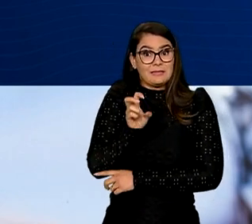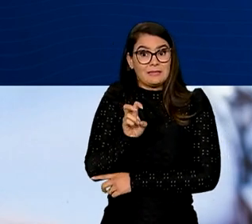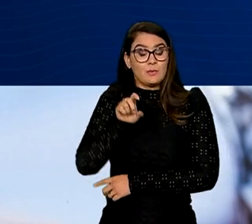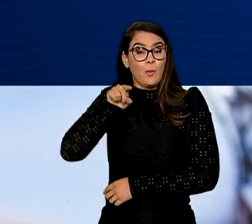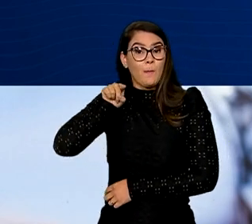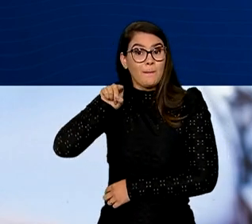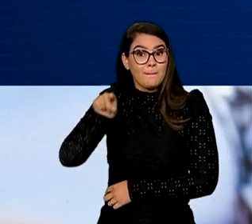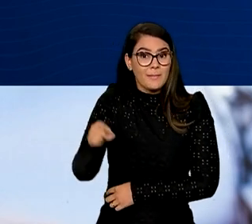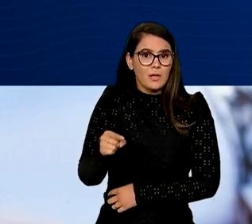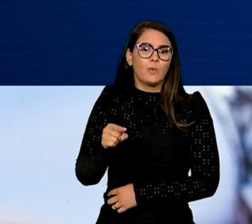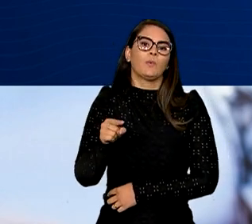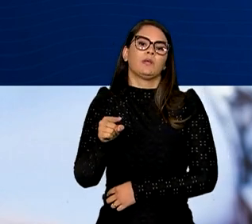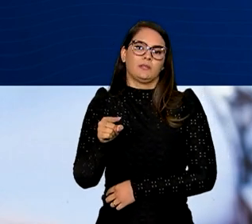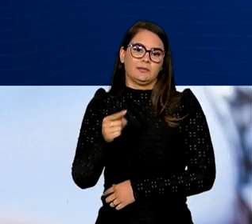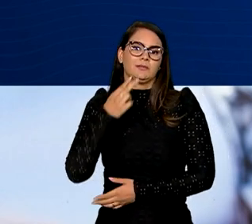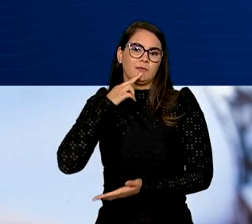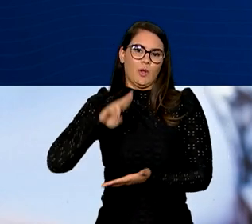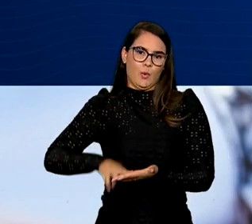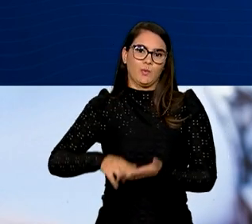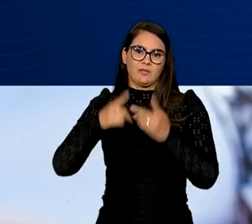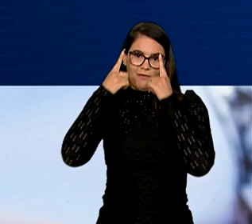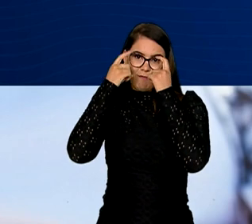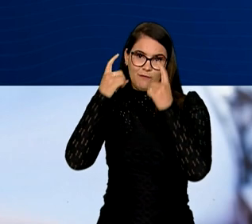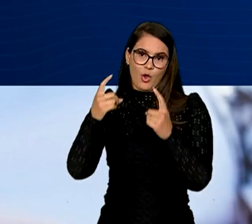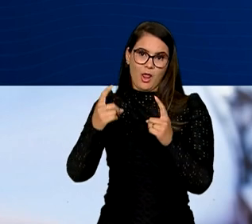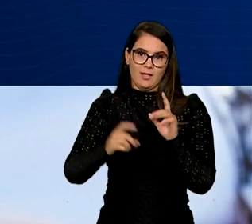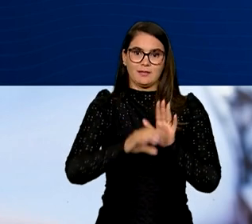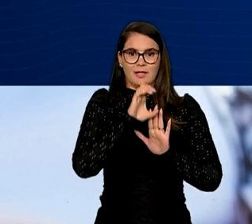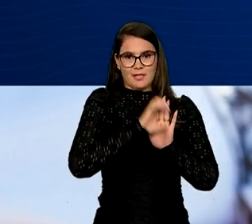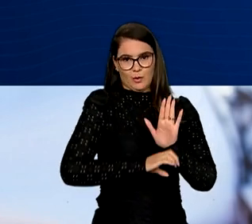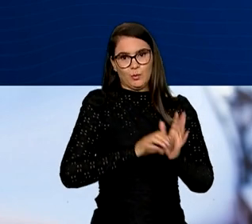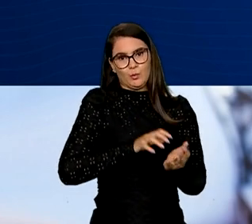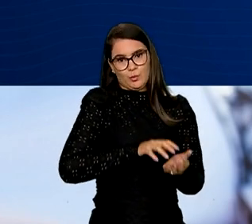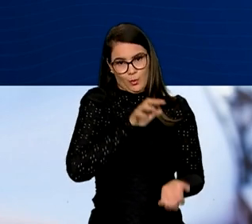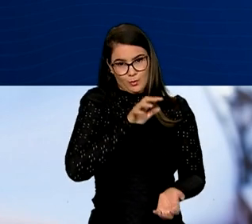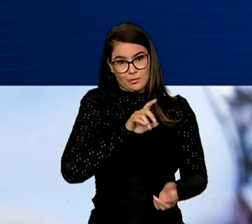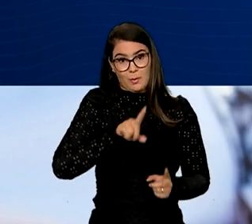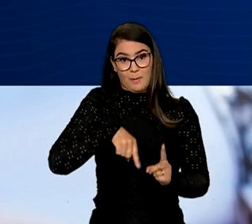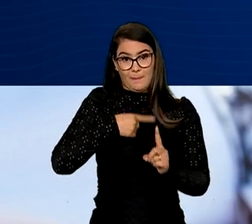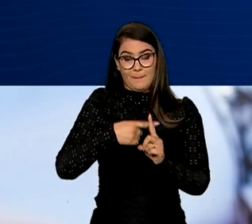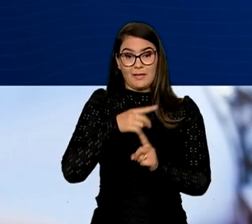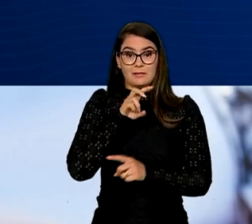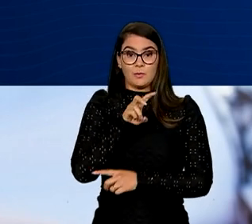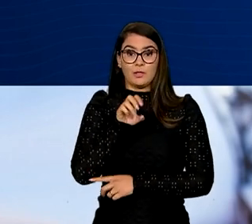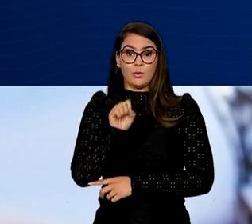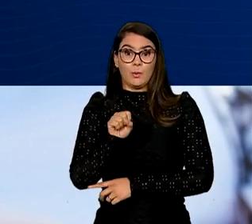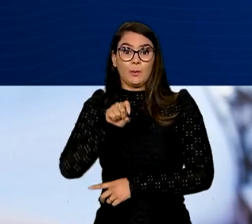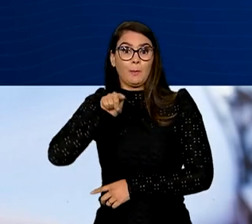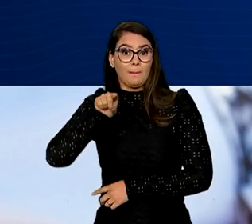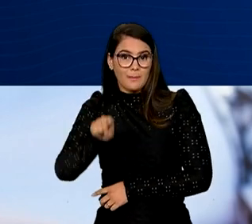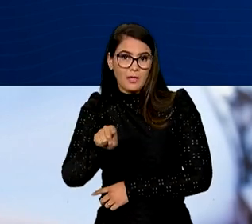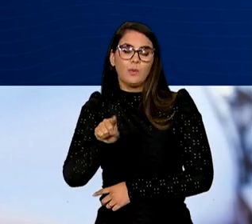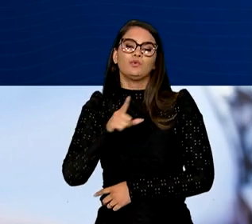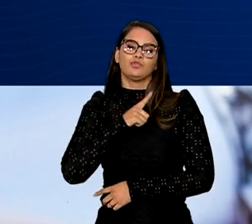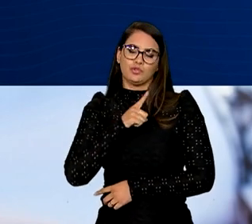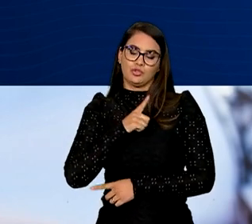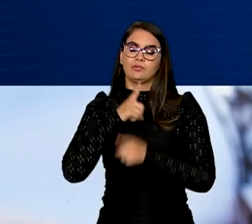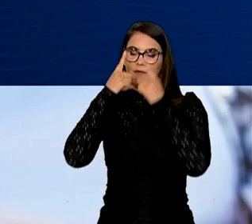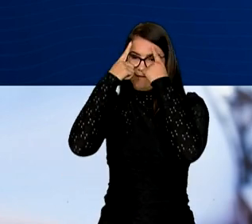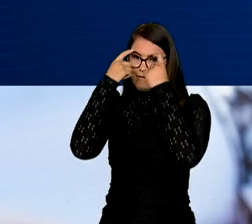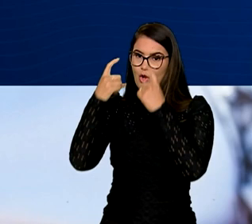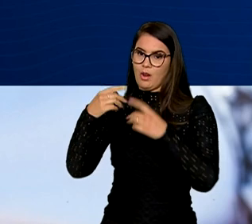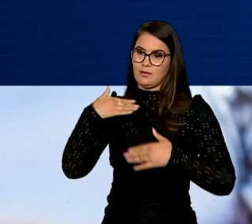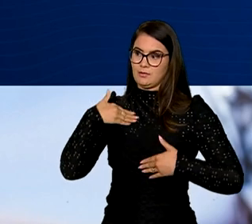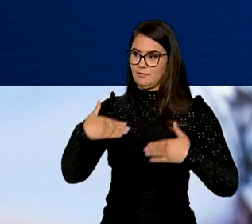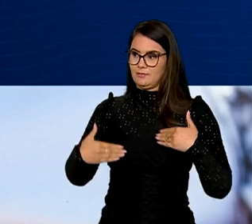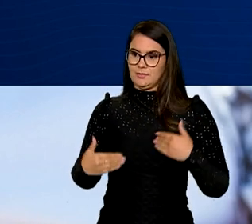mil denúncias de violações ao Estatuto. Mais de 58 mil envolviam violência